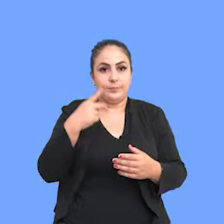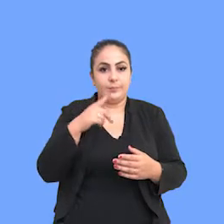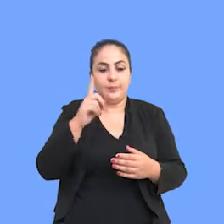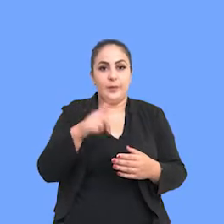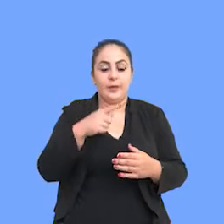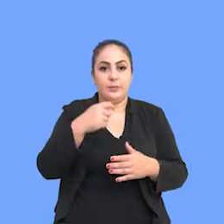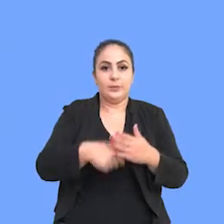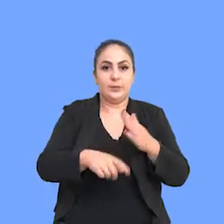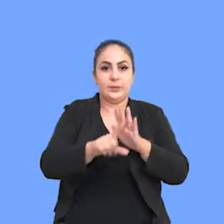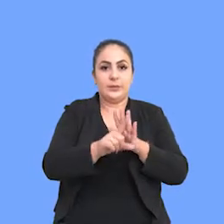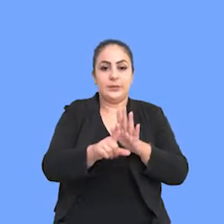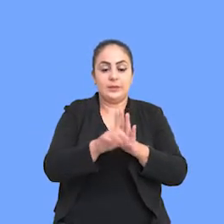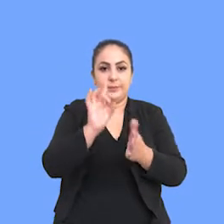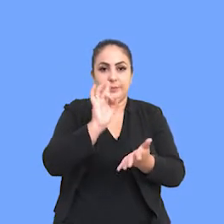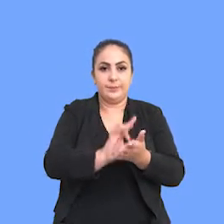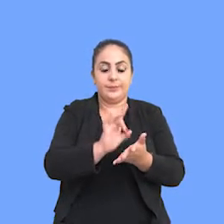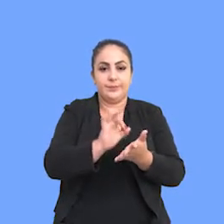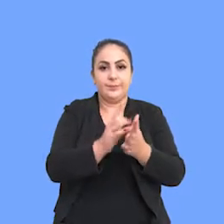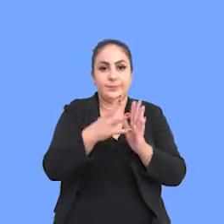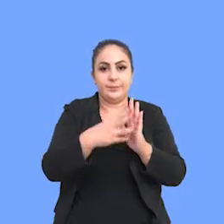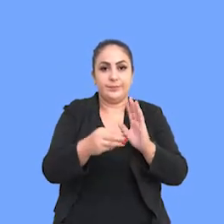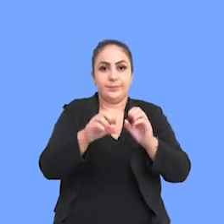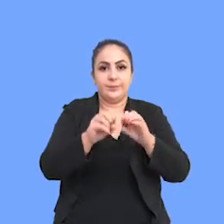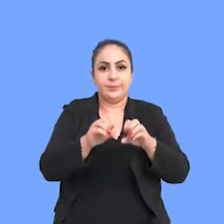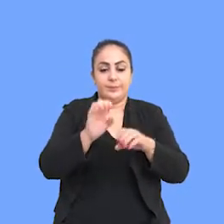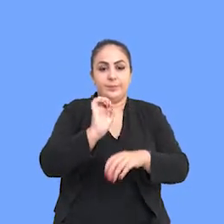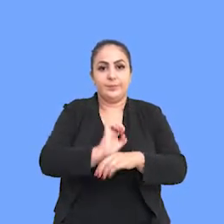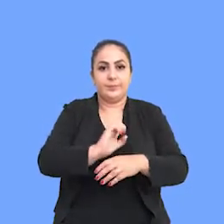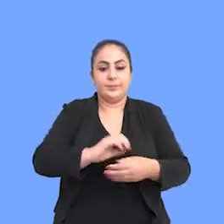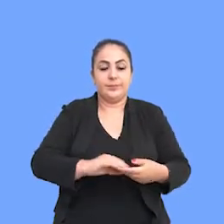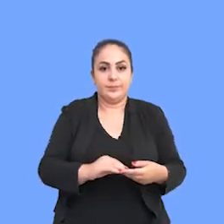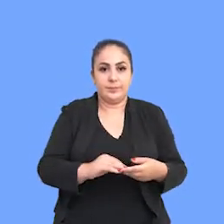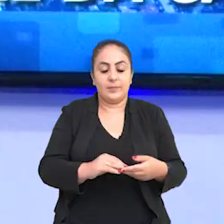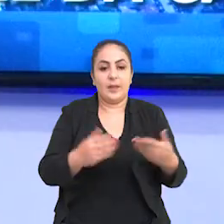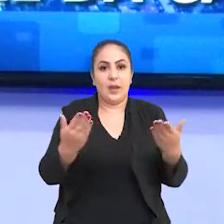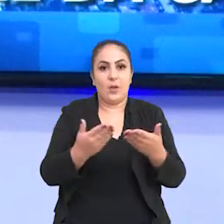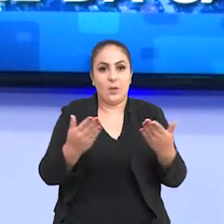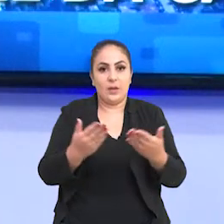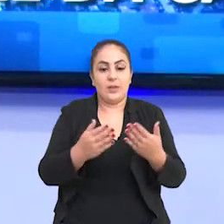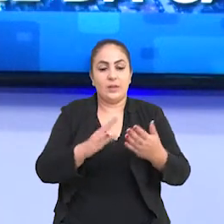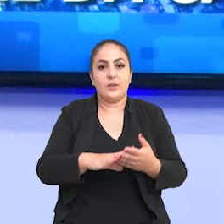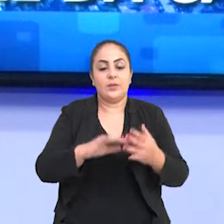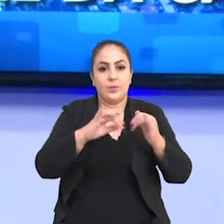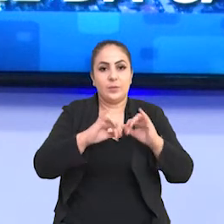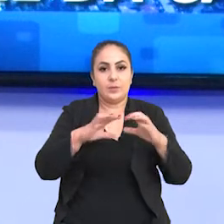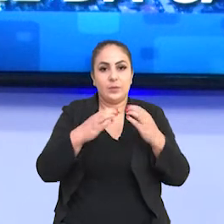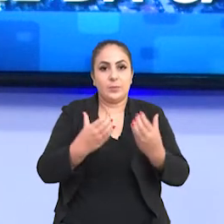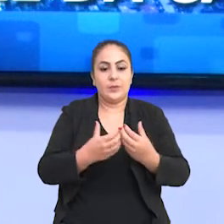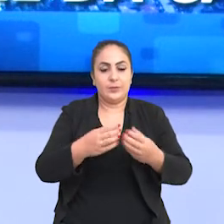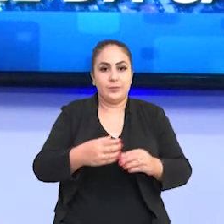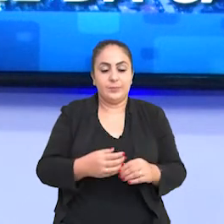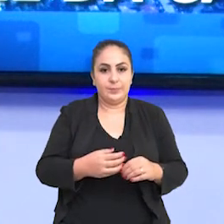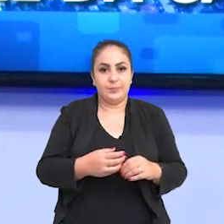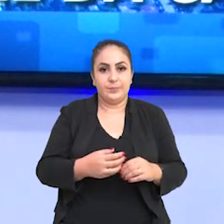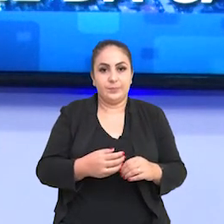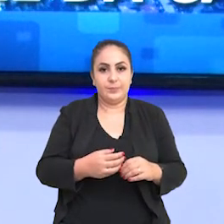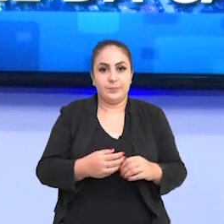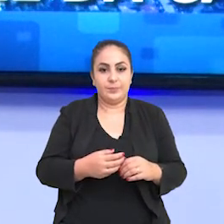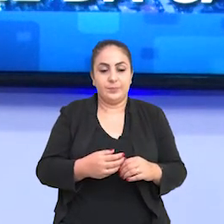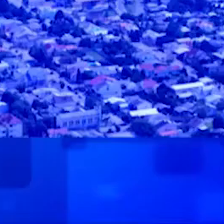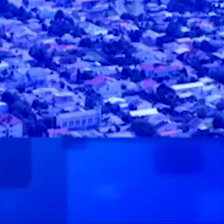parlamentar é autor da lei que institui este modelo de ensino no Estado. É a partir de agora, no Canal da